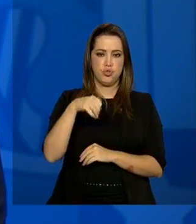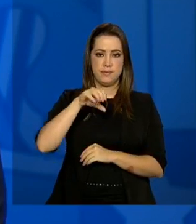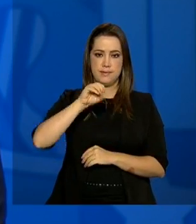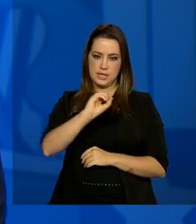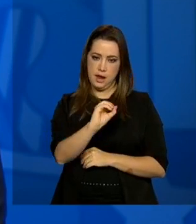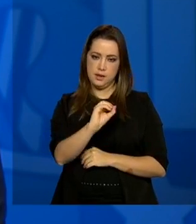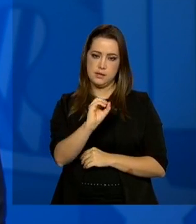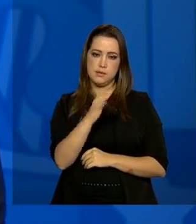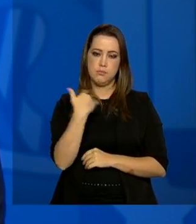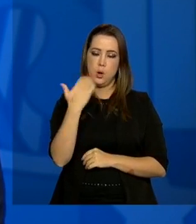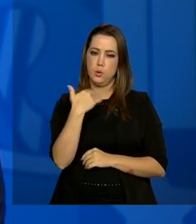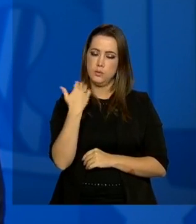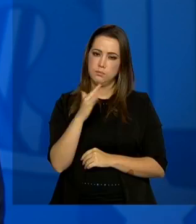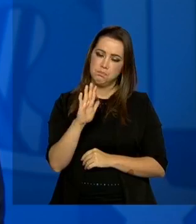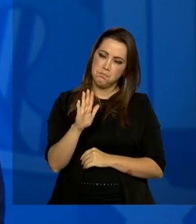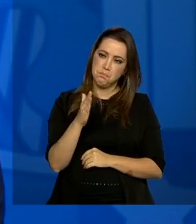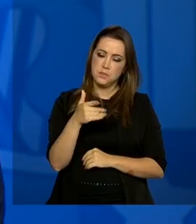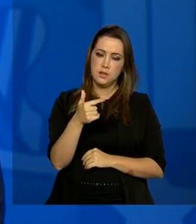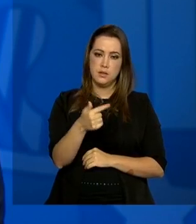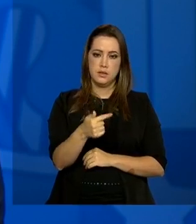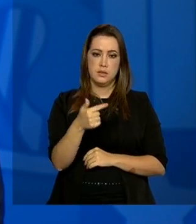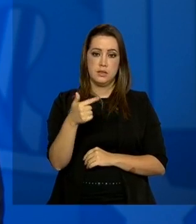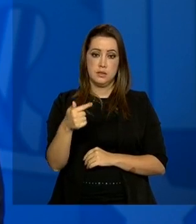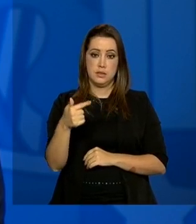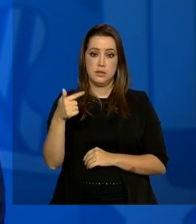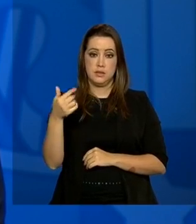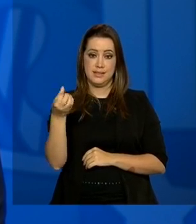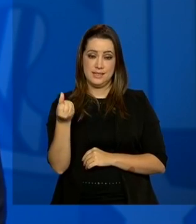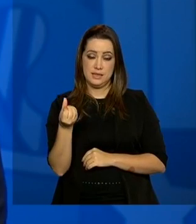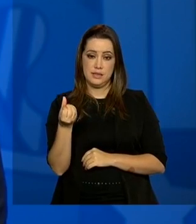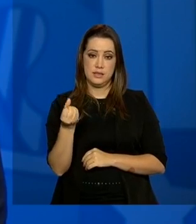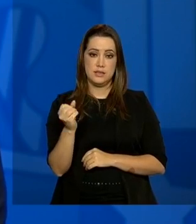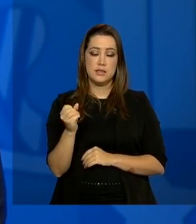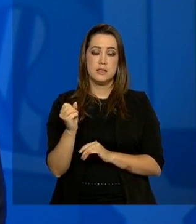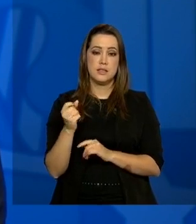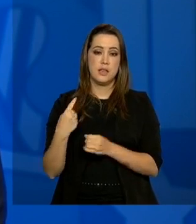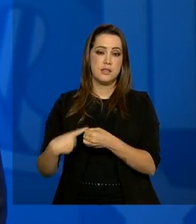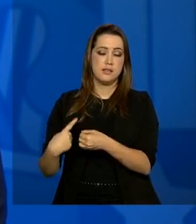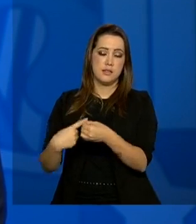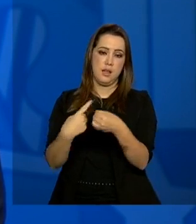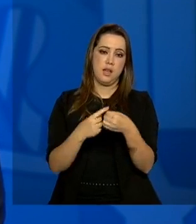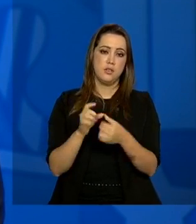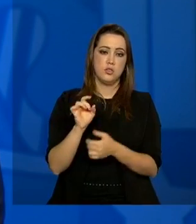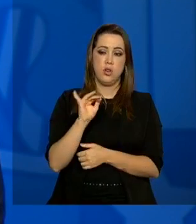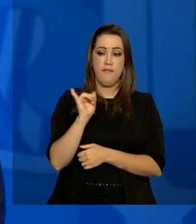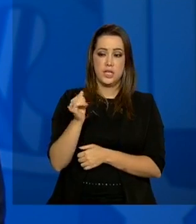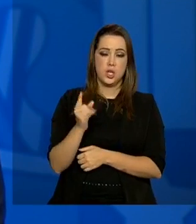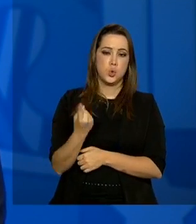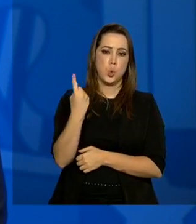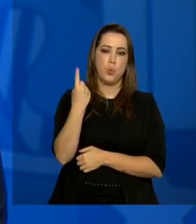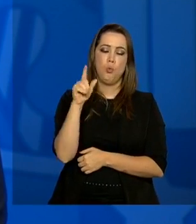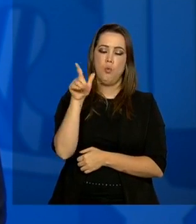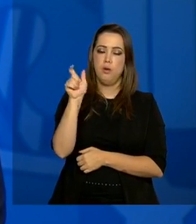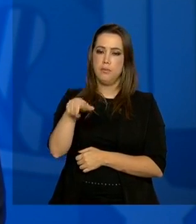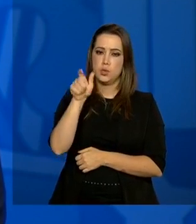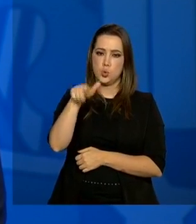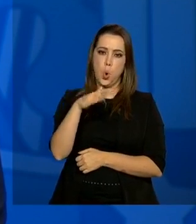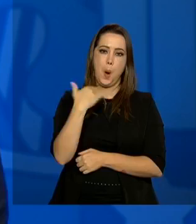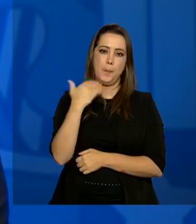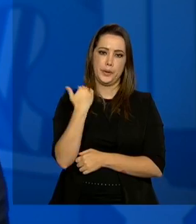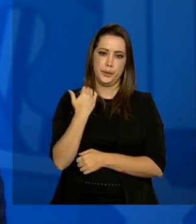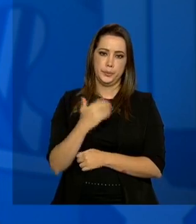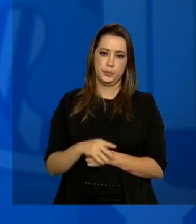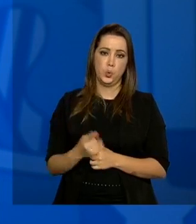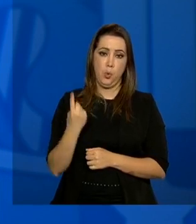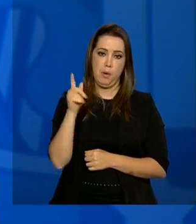registrados dos quais 766 municípios reportaram apenas um óbito confirmado por Covid